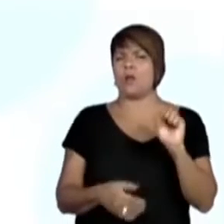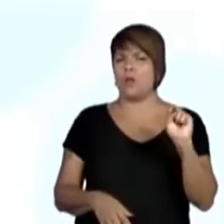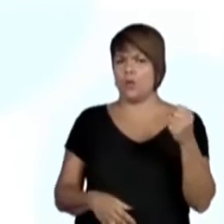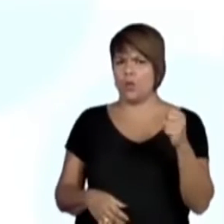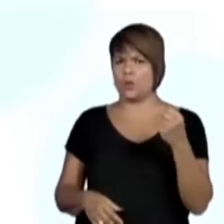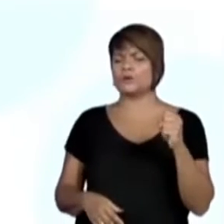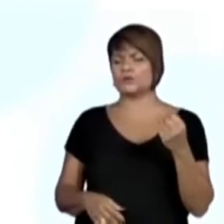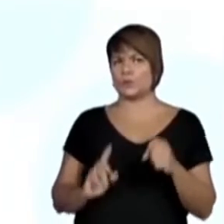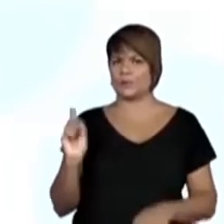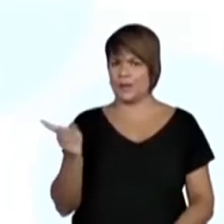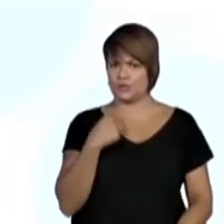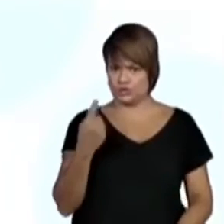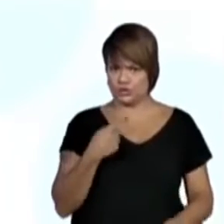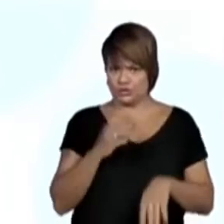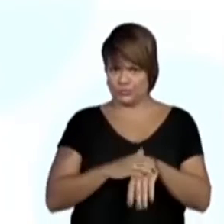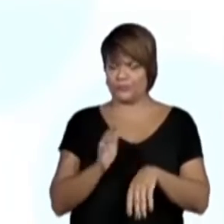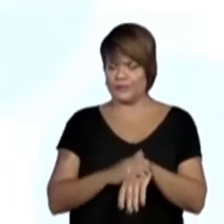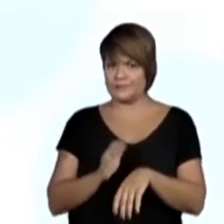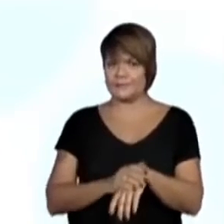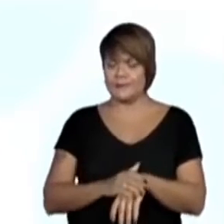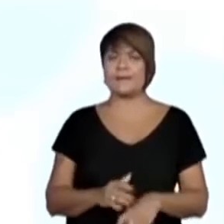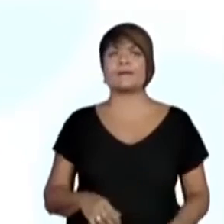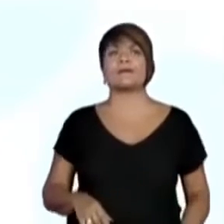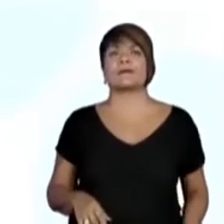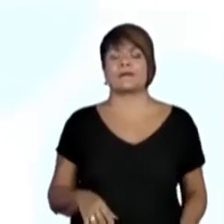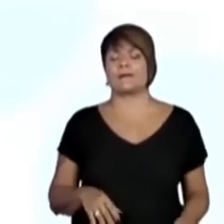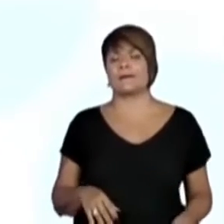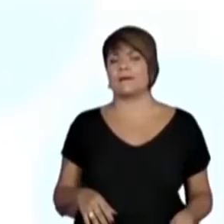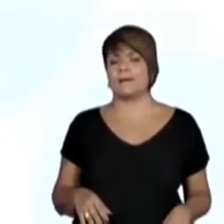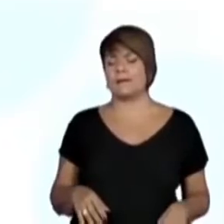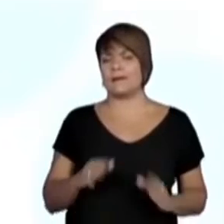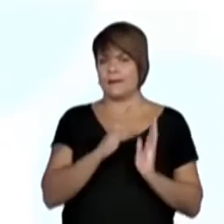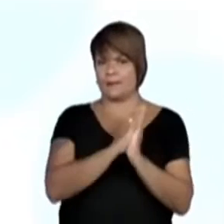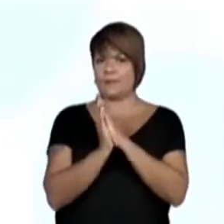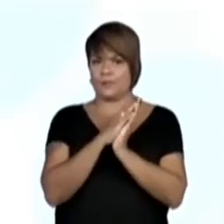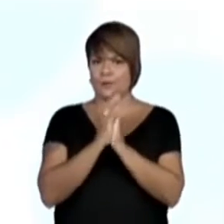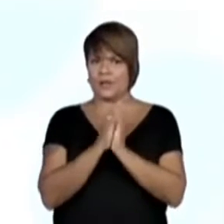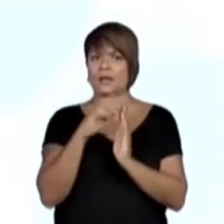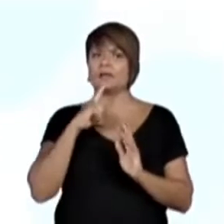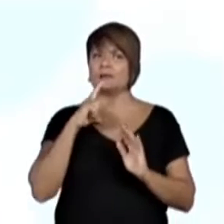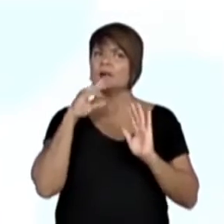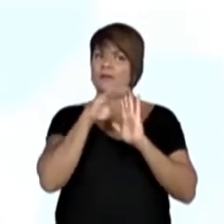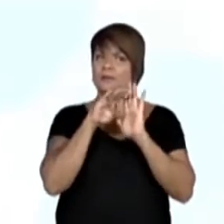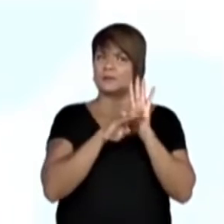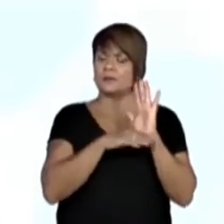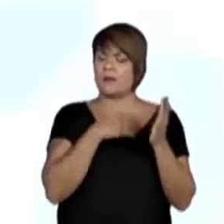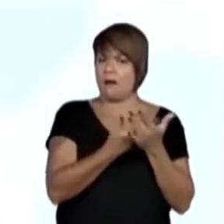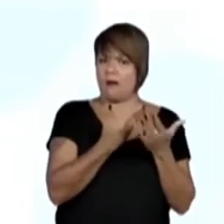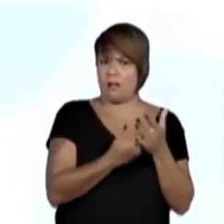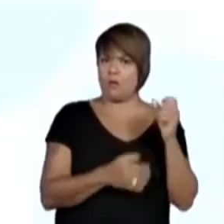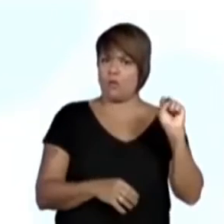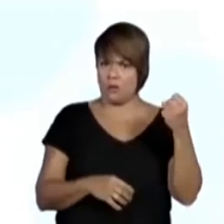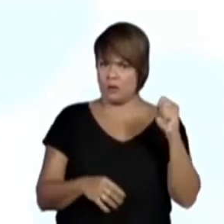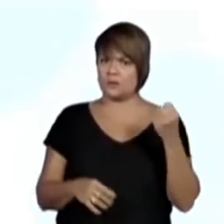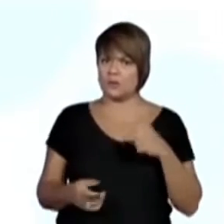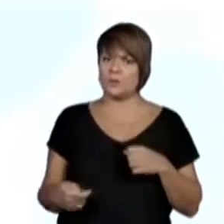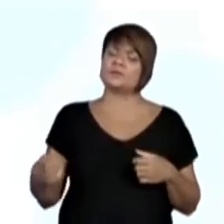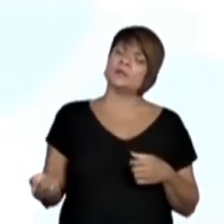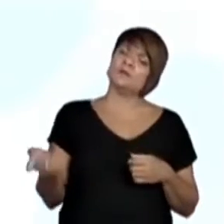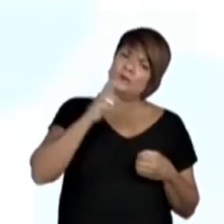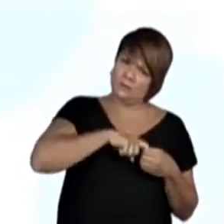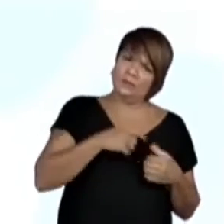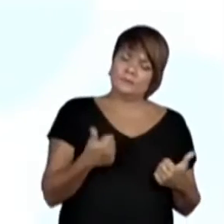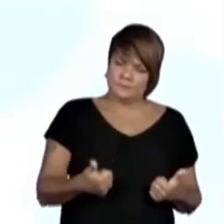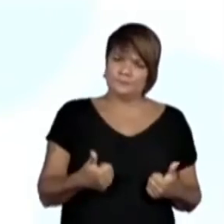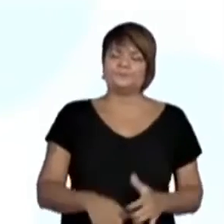pessoal? Para nós confeccionarmos a boneca, igual tem as instruções aí no material de vocês na aula 8, nós temos que retomar o texto, igual